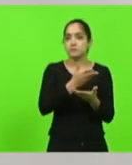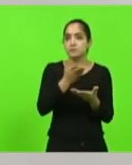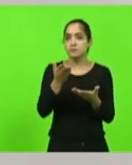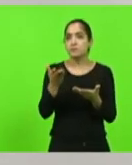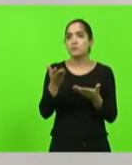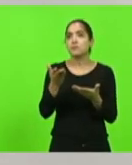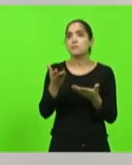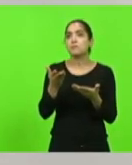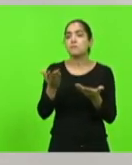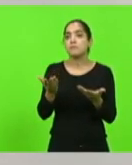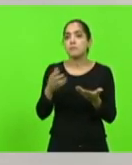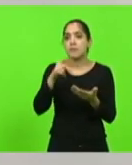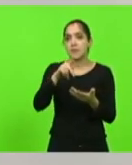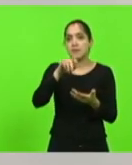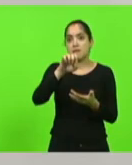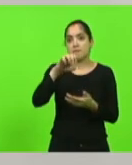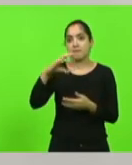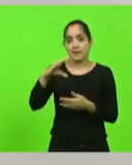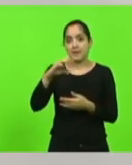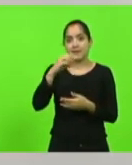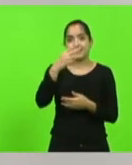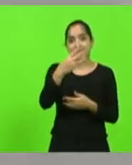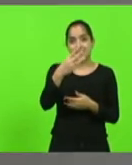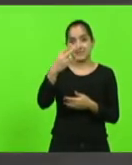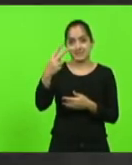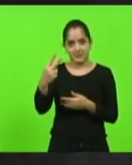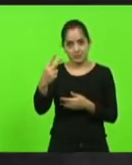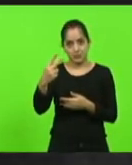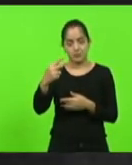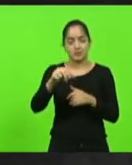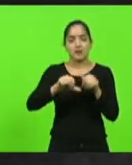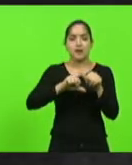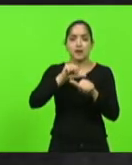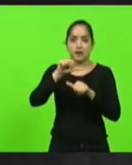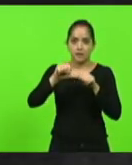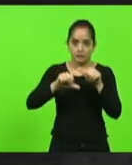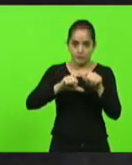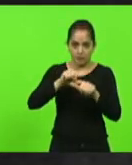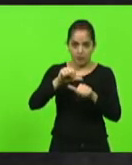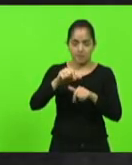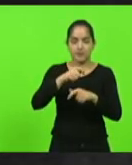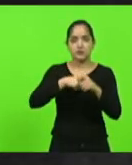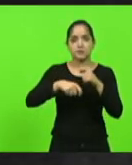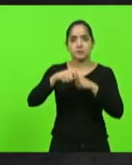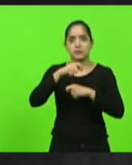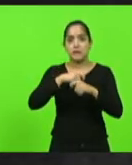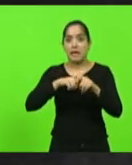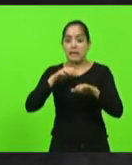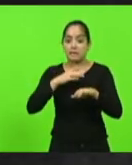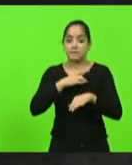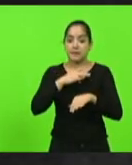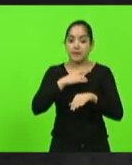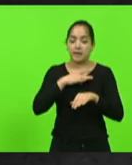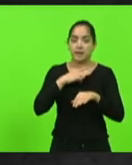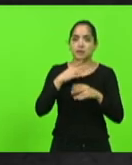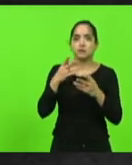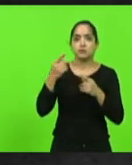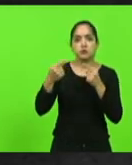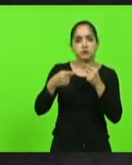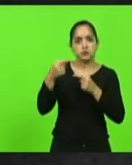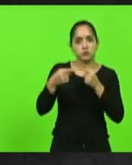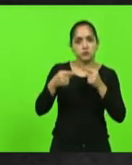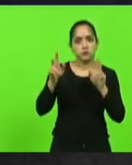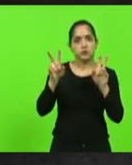é a PEC 32, a reforma administrativa. Muita gente tem medo de falar sobre esse tema no meio